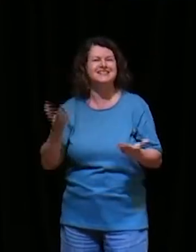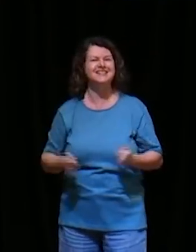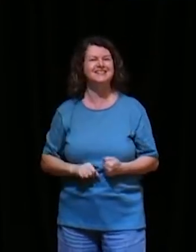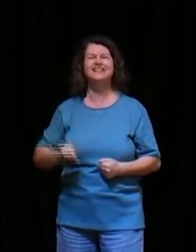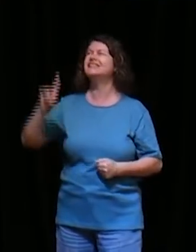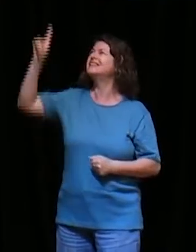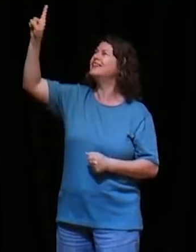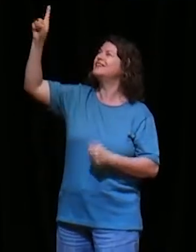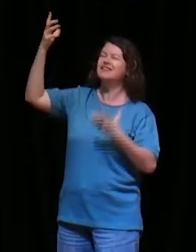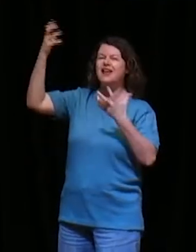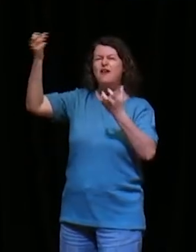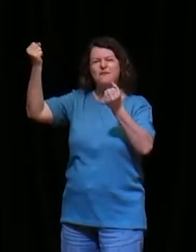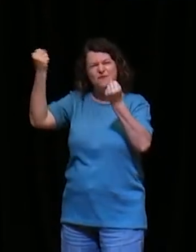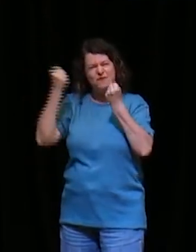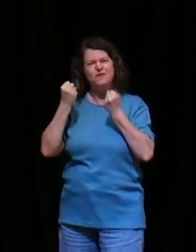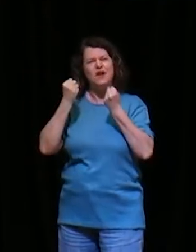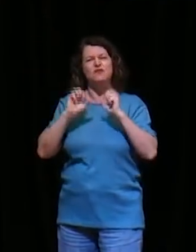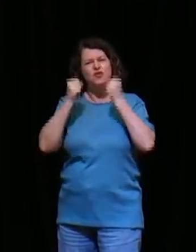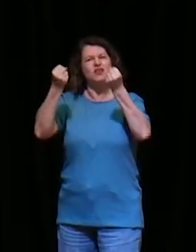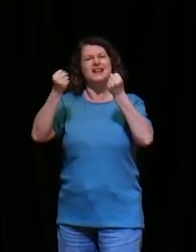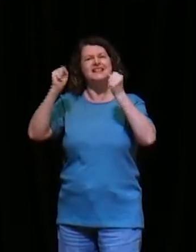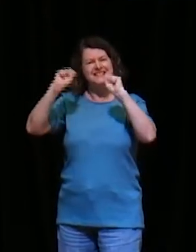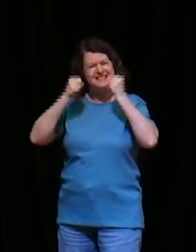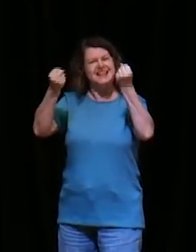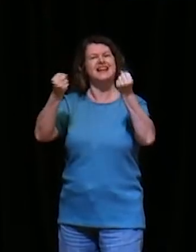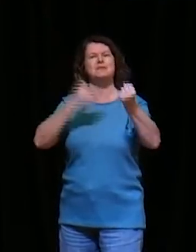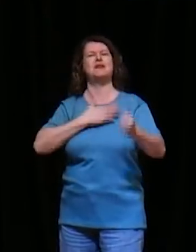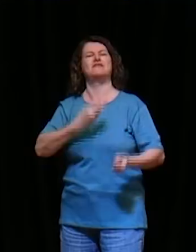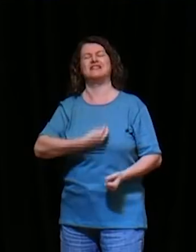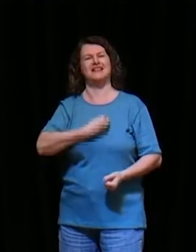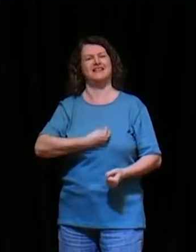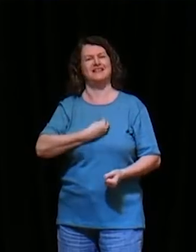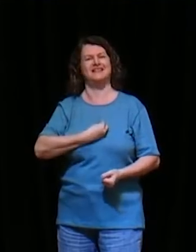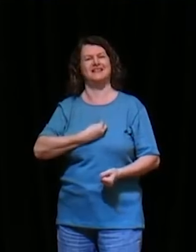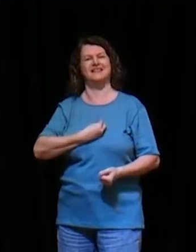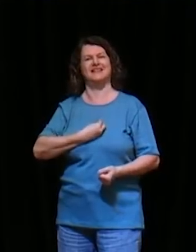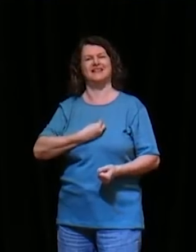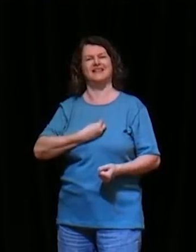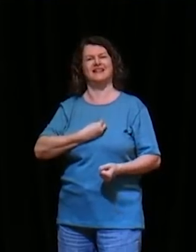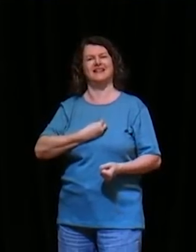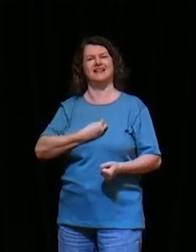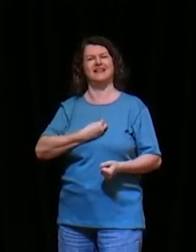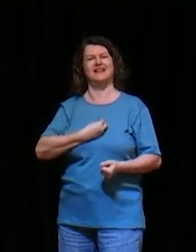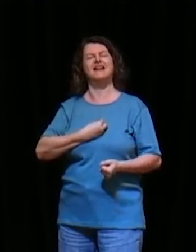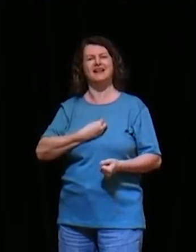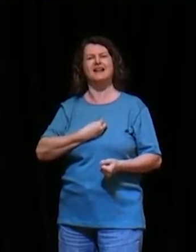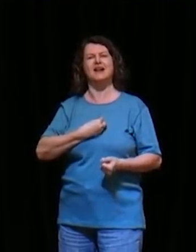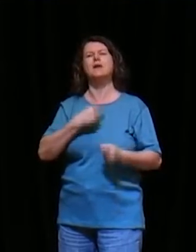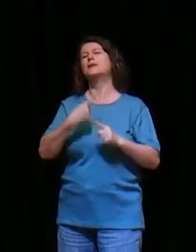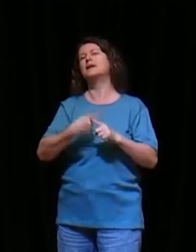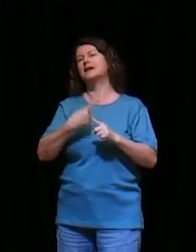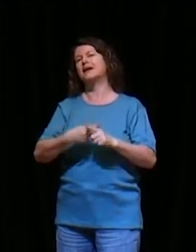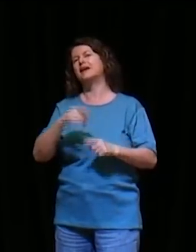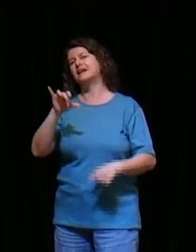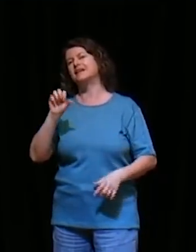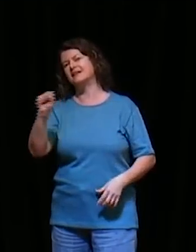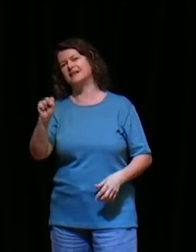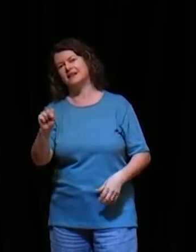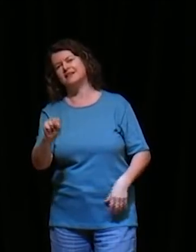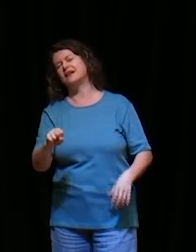minha vida, quando eu me dedico, totalmente a ele, por que que eu oro, gente? Porque Isaías 64,4, diz que Deus,